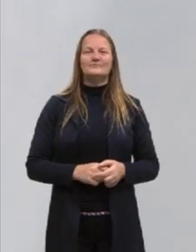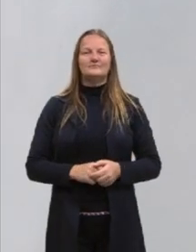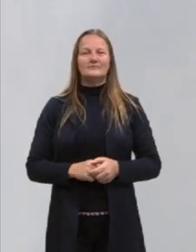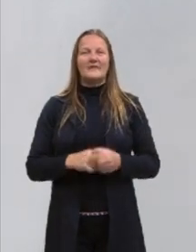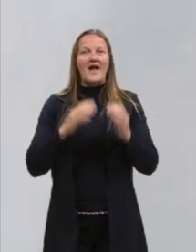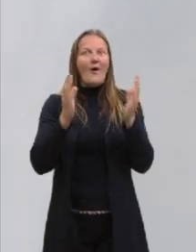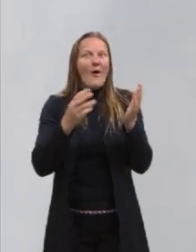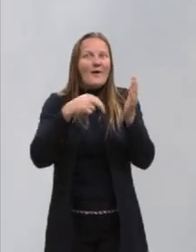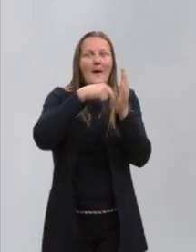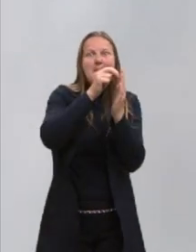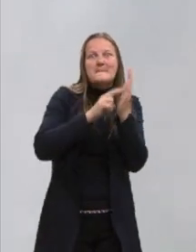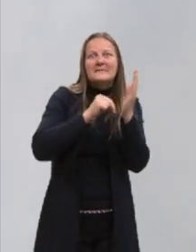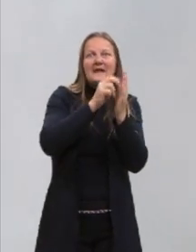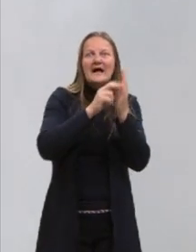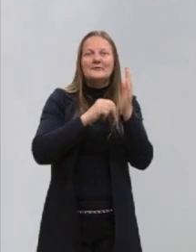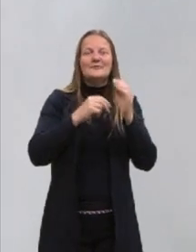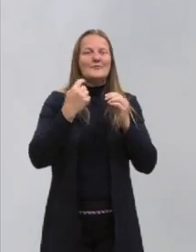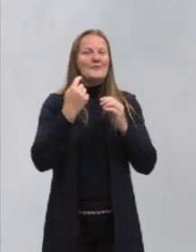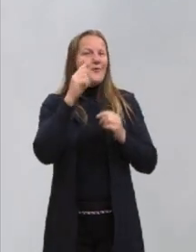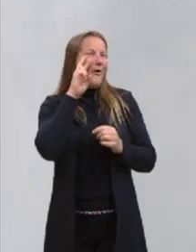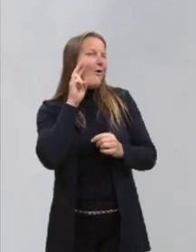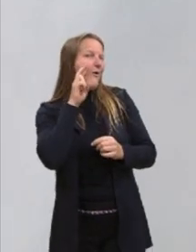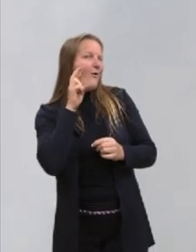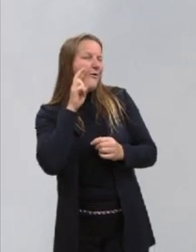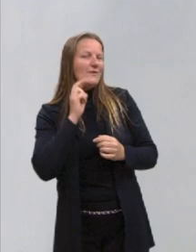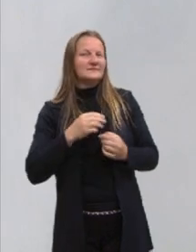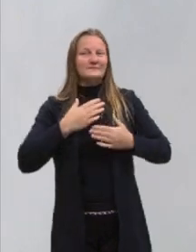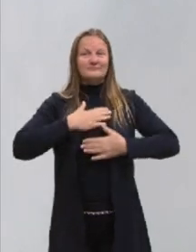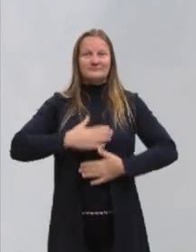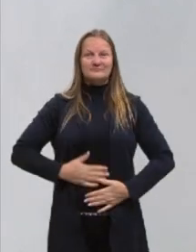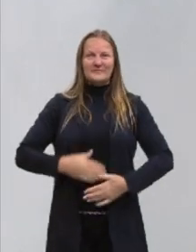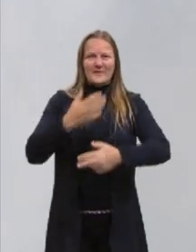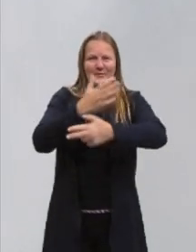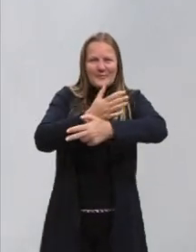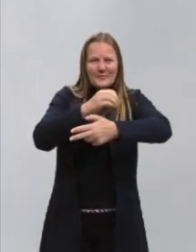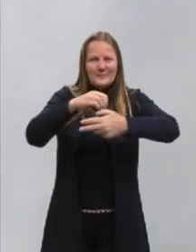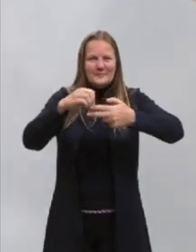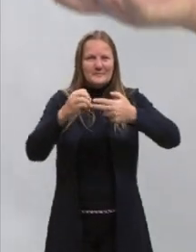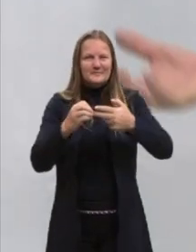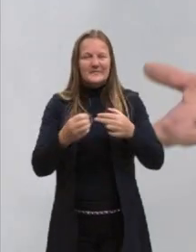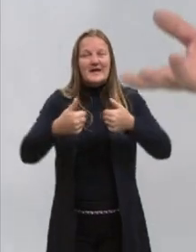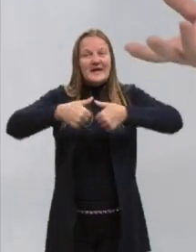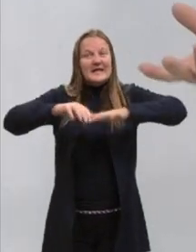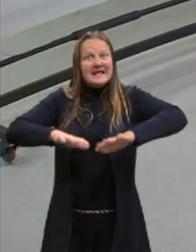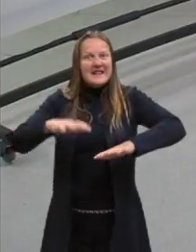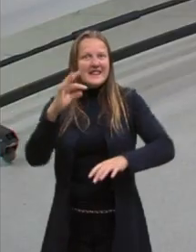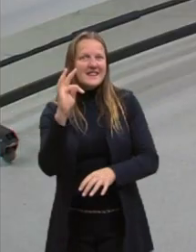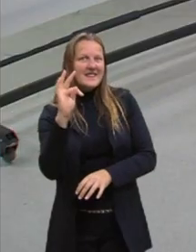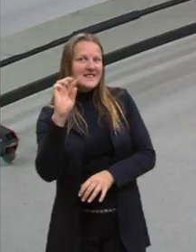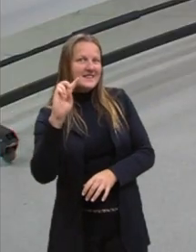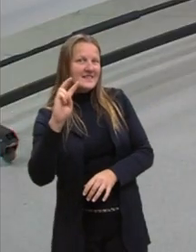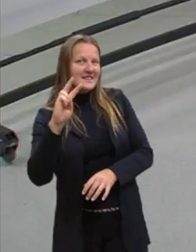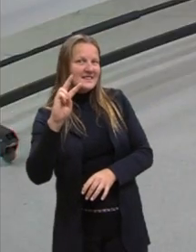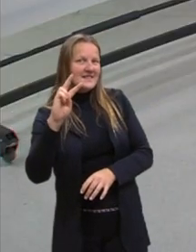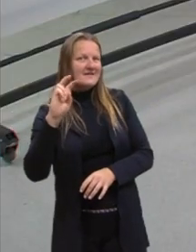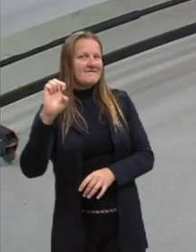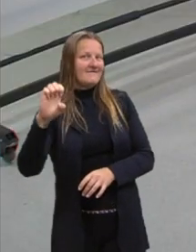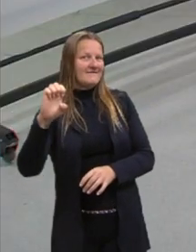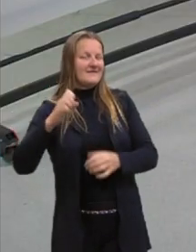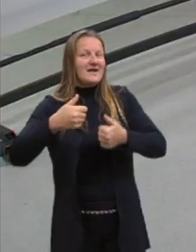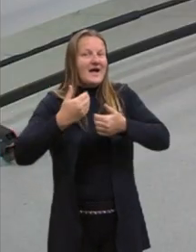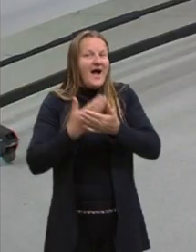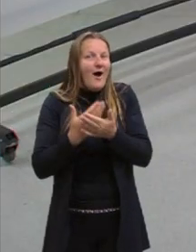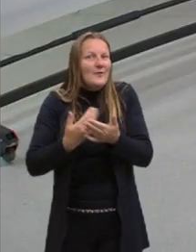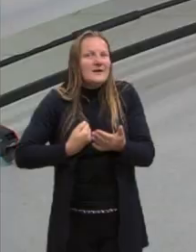agora de rosa. Estou aqui com a camiseta do projeto, nos estúdios da TVE, para a nossa aula de